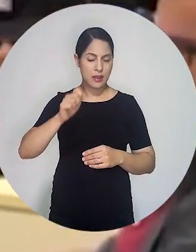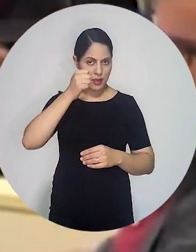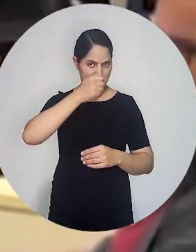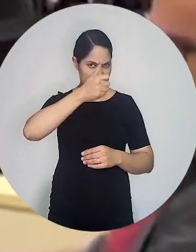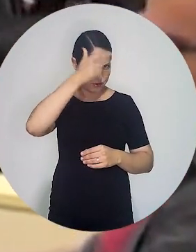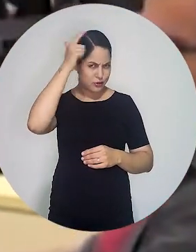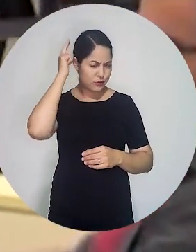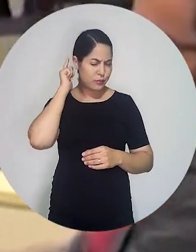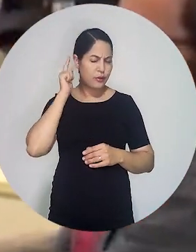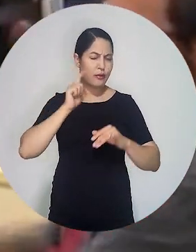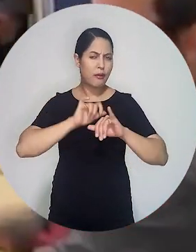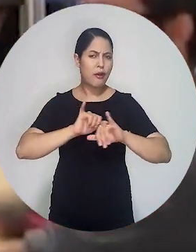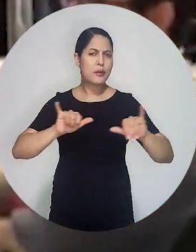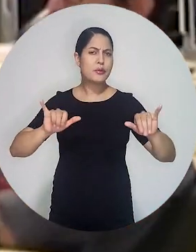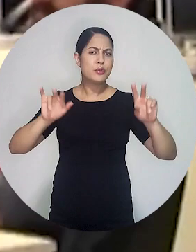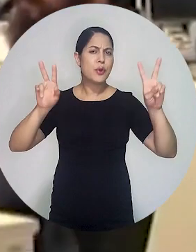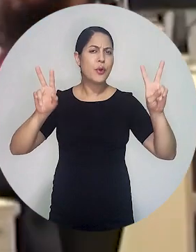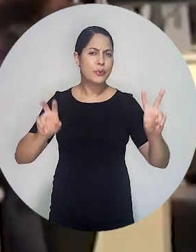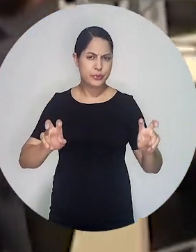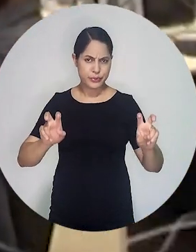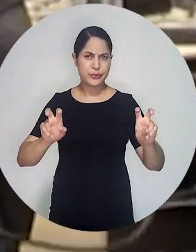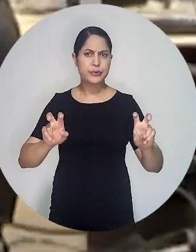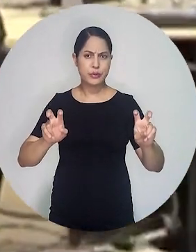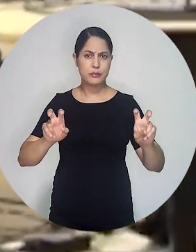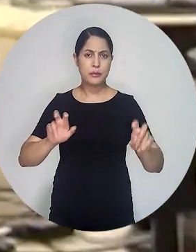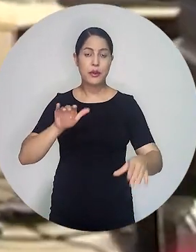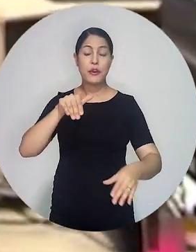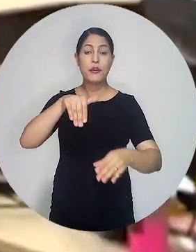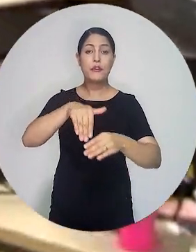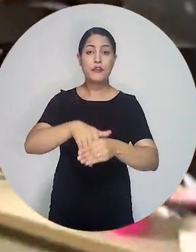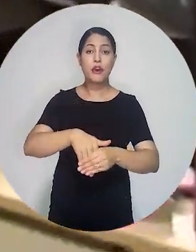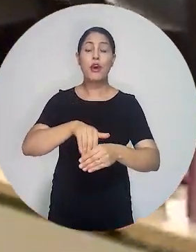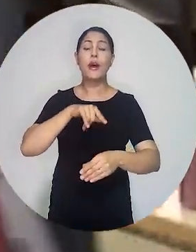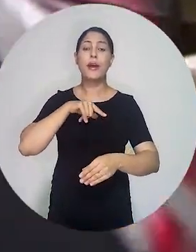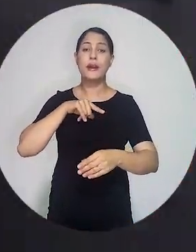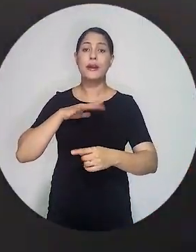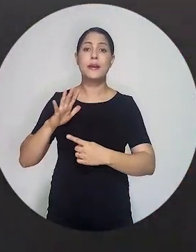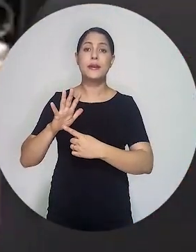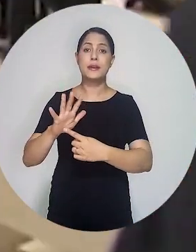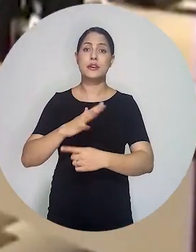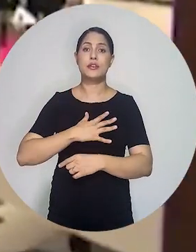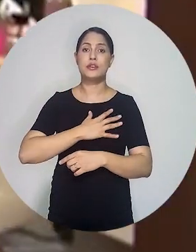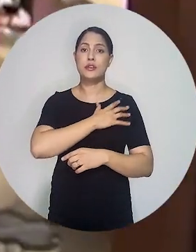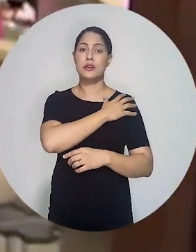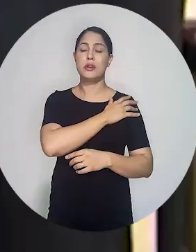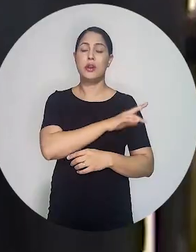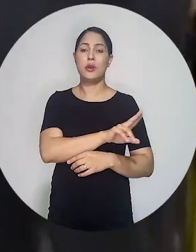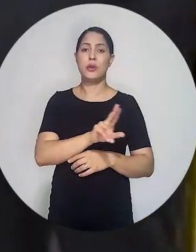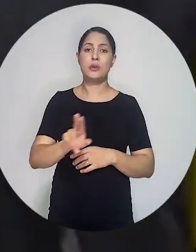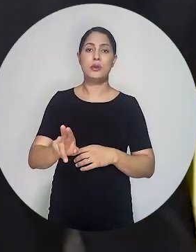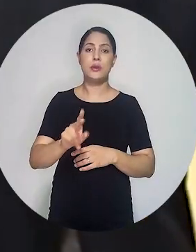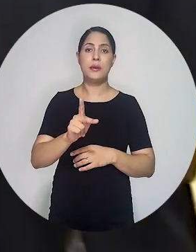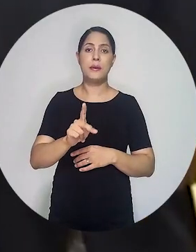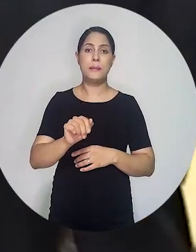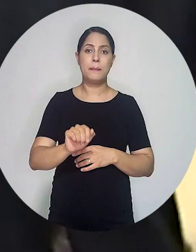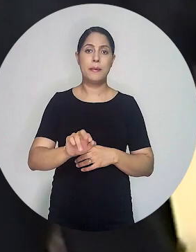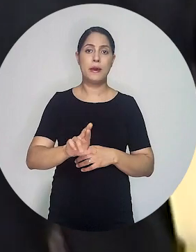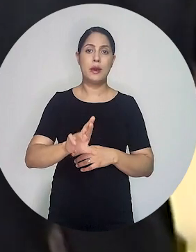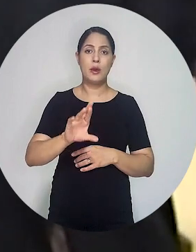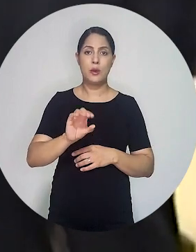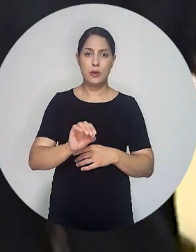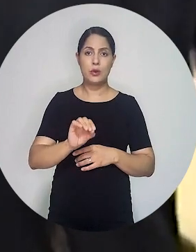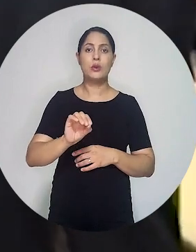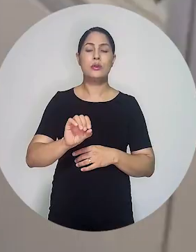apresentou o espaço onde serão totalizados os votos, no dia da eleição, a autoridades. Entre elas, ministro da Defesa, general